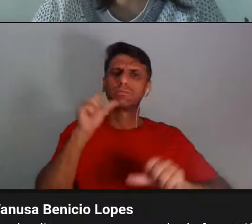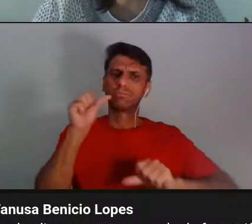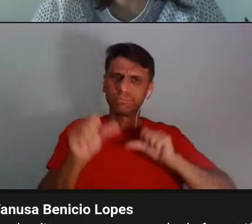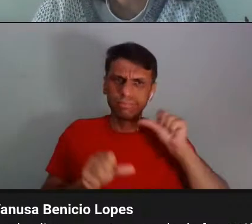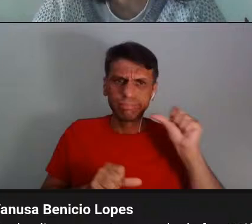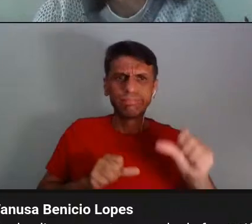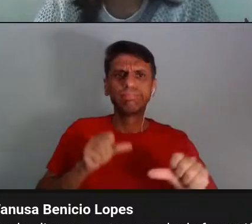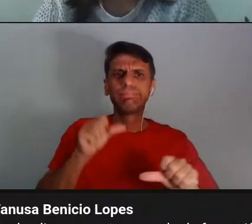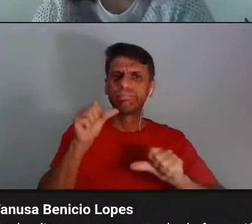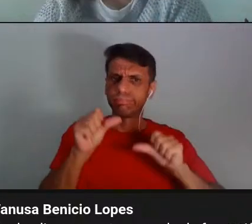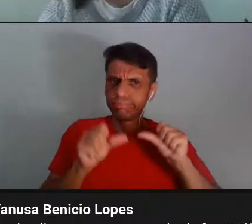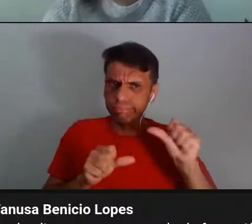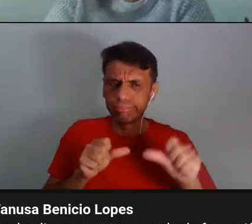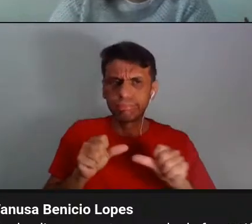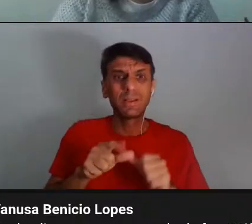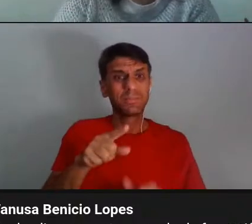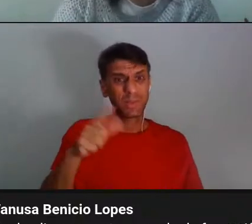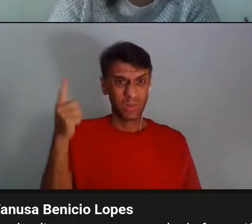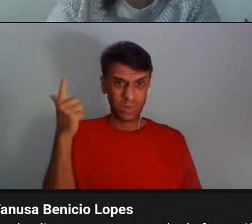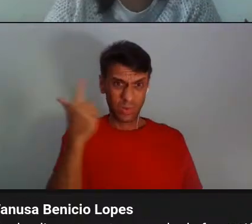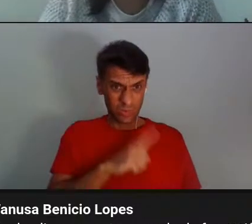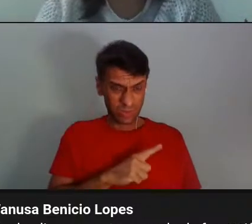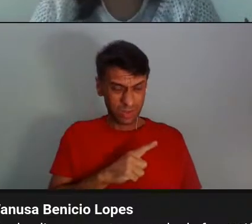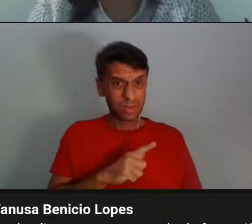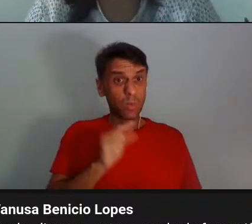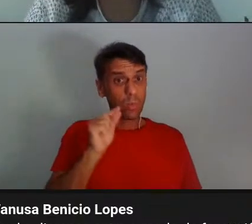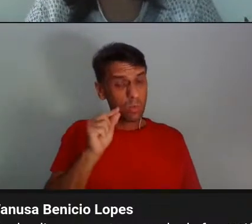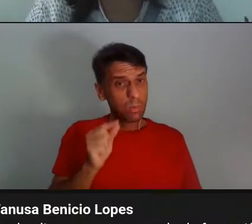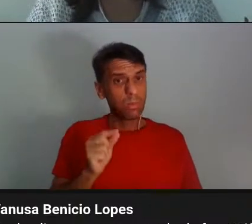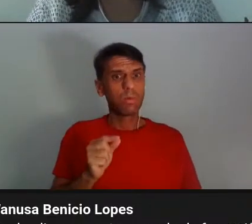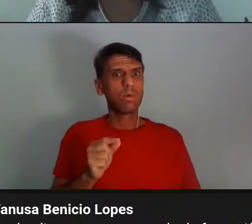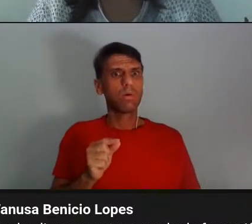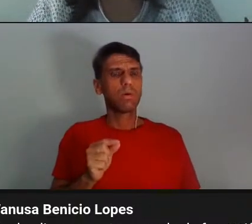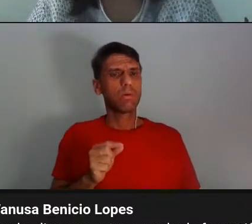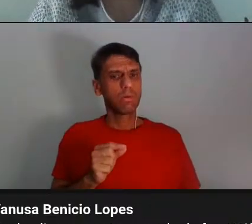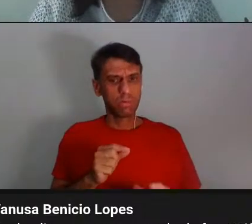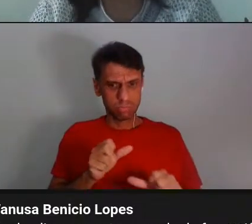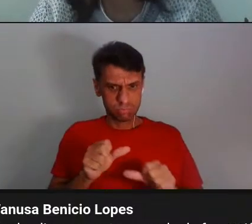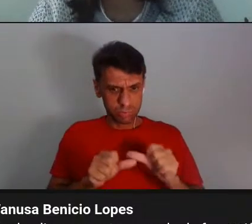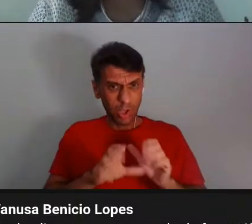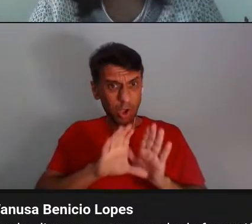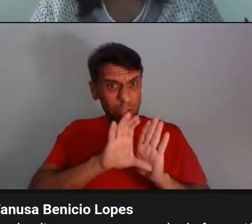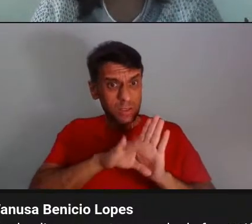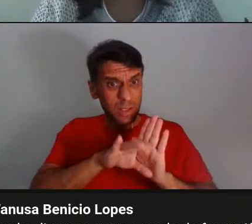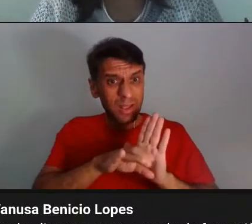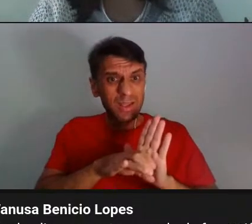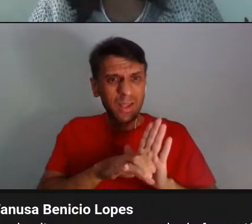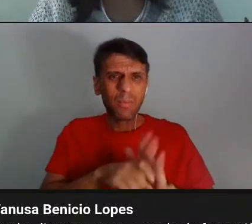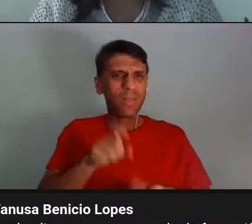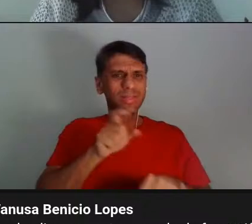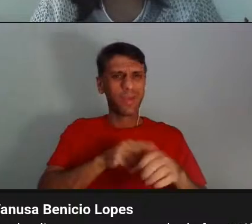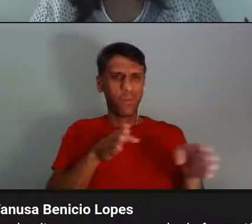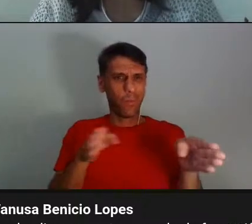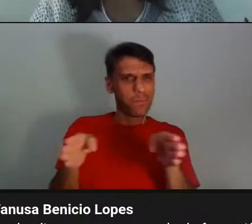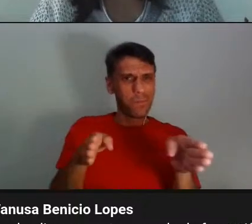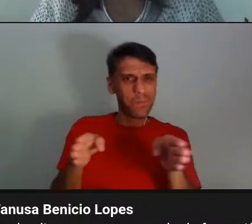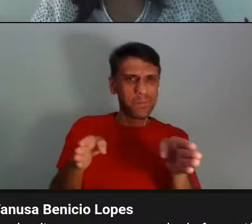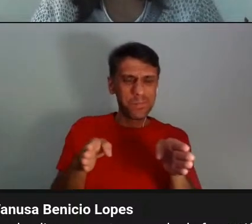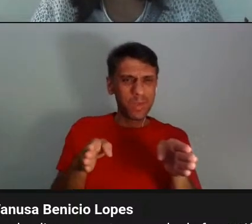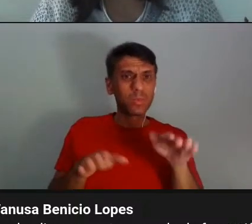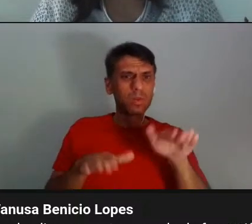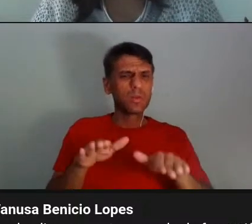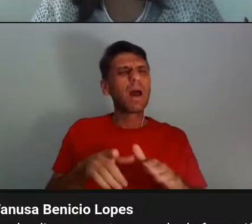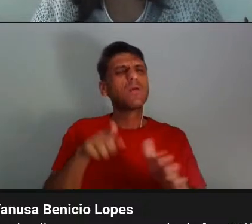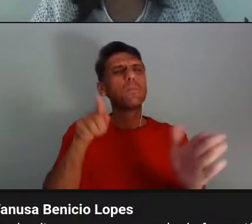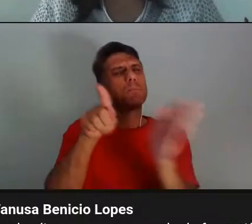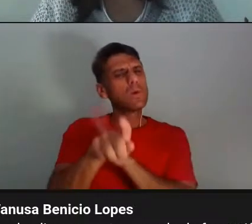mesmo que eu consiga organizar um conceito, ele vai me escapar, até por essa temporalidade e tudo mais. Aí me veio uma